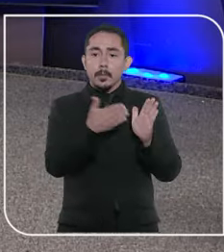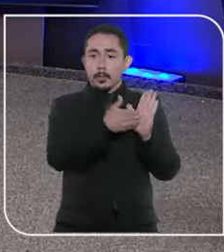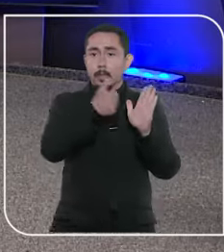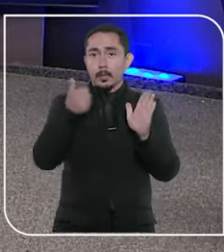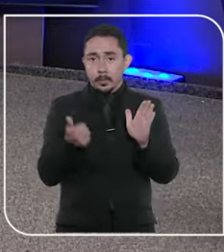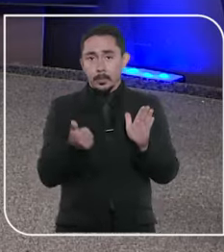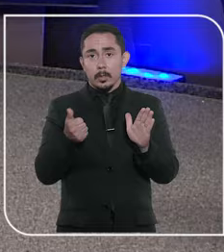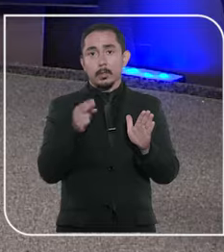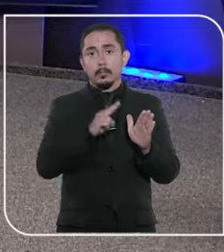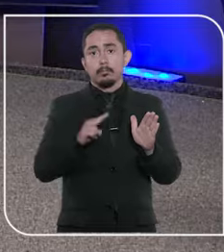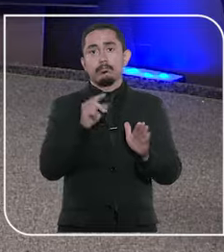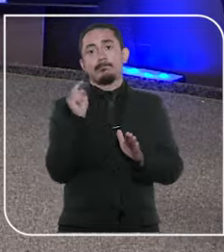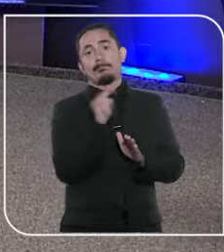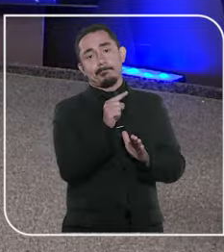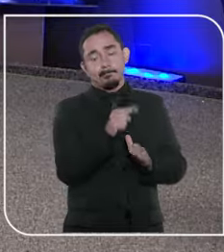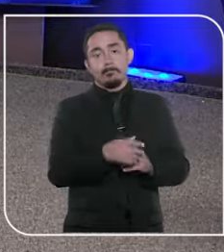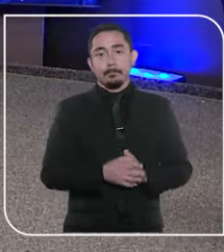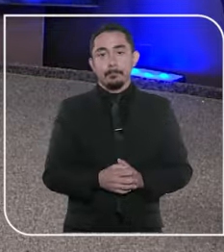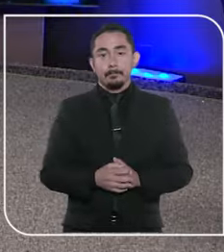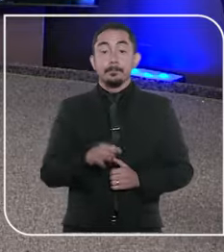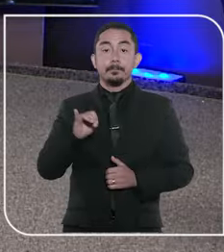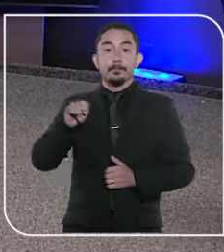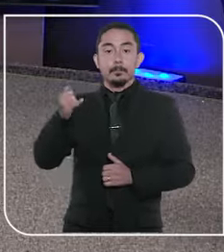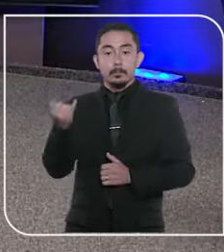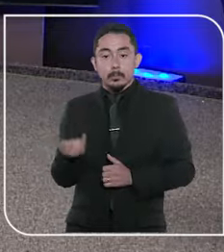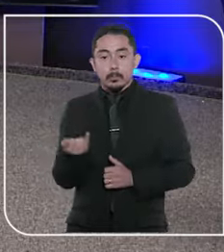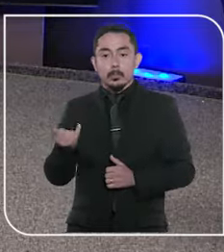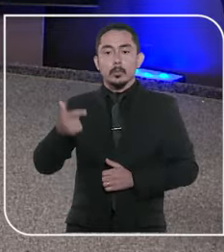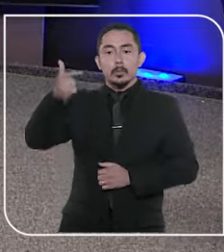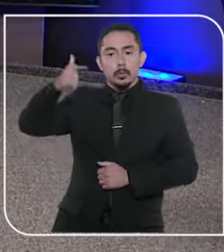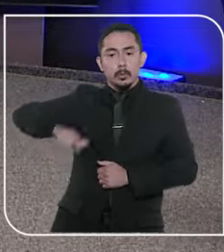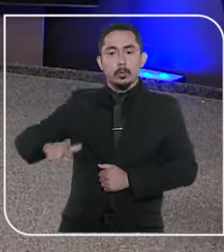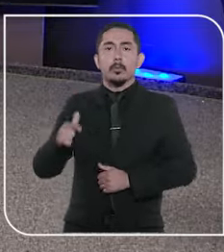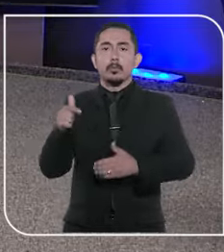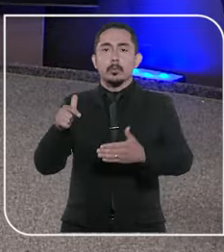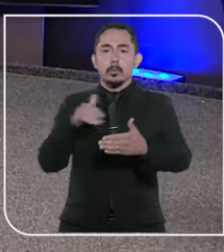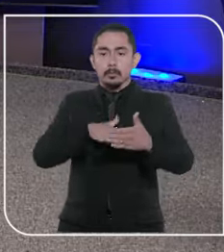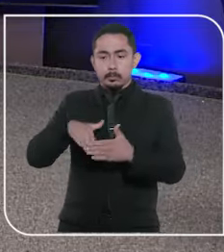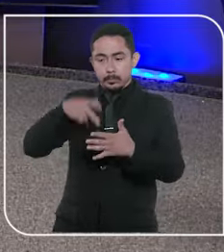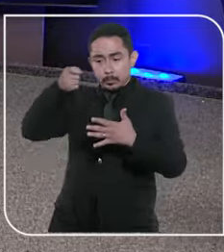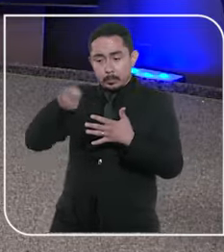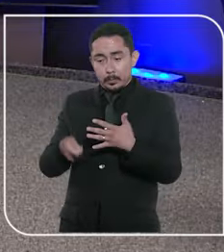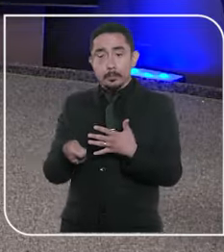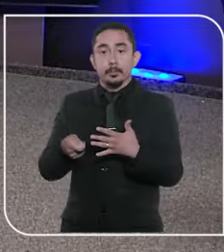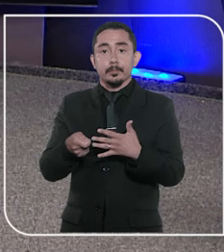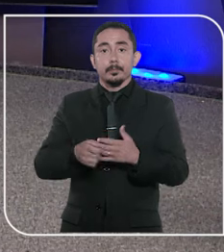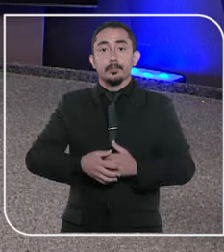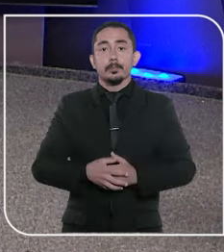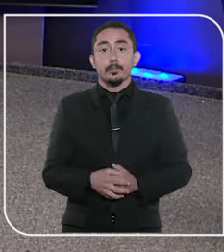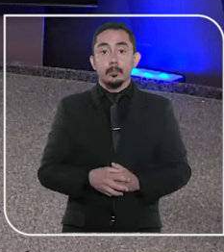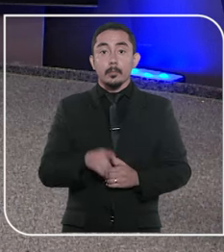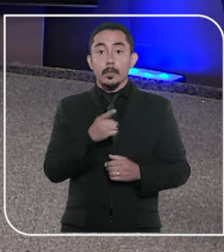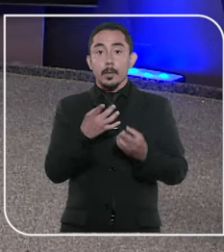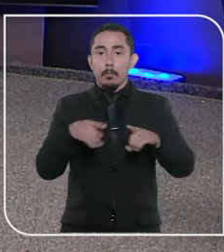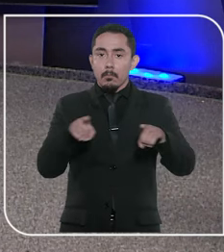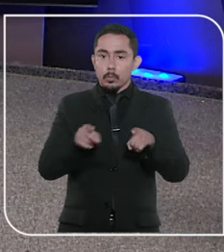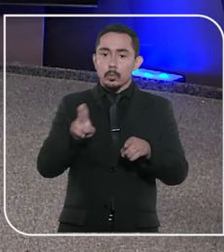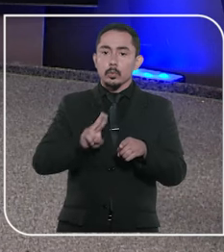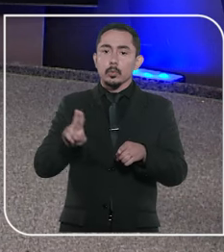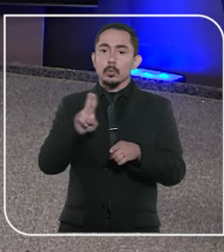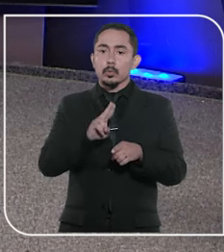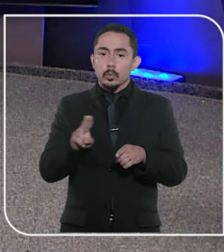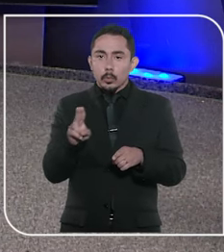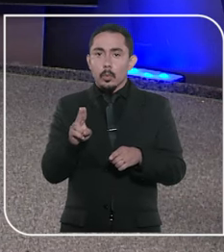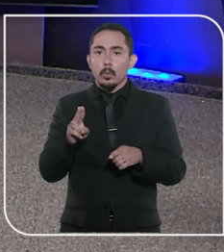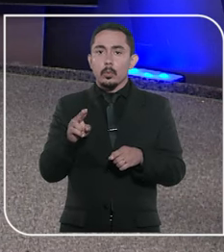material de apoio à campanha. No STJ, o colegiado reformou o acórdão. Segundo os ministros, a